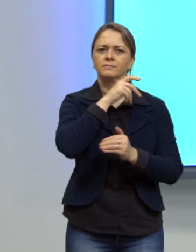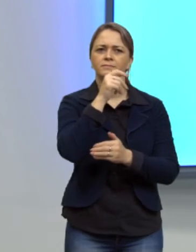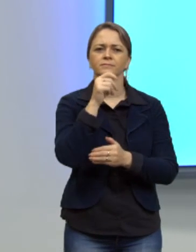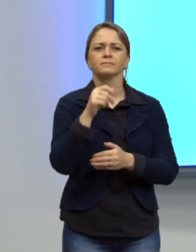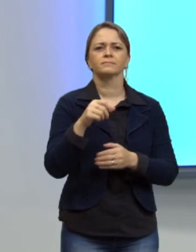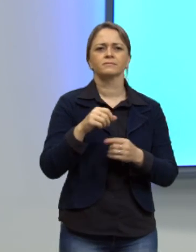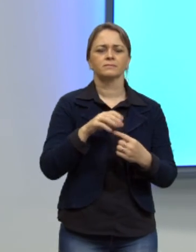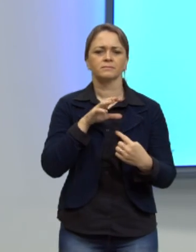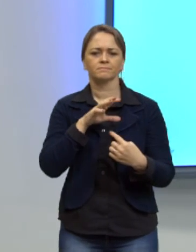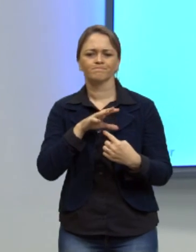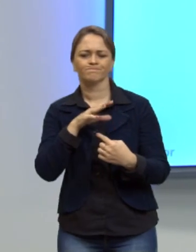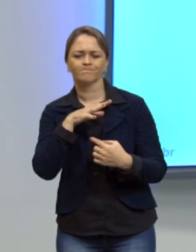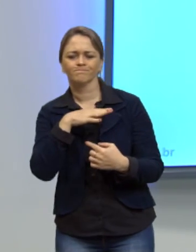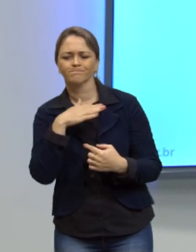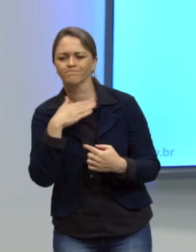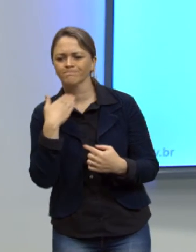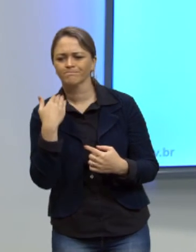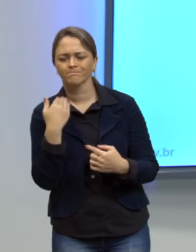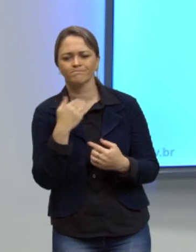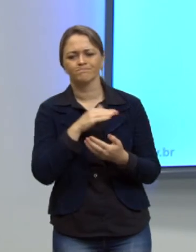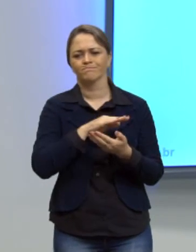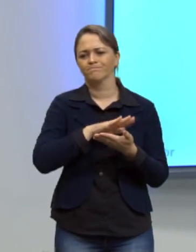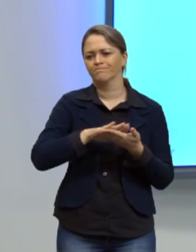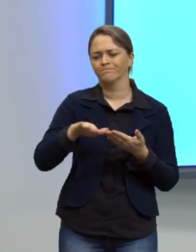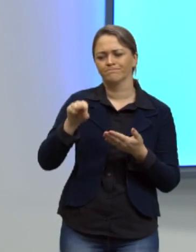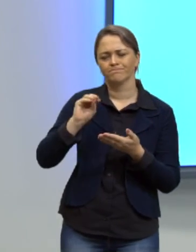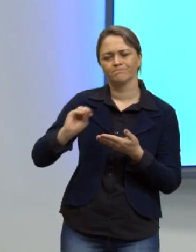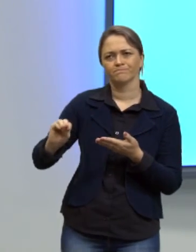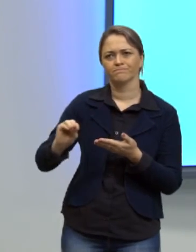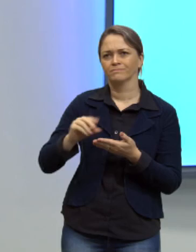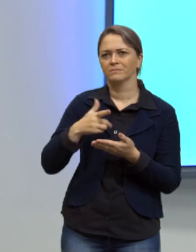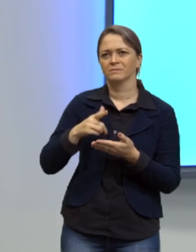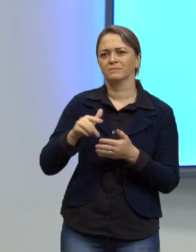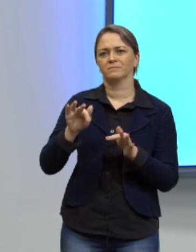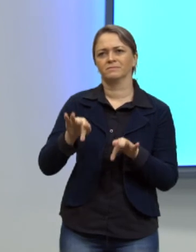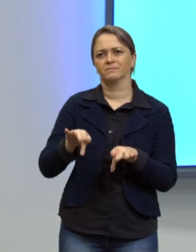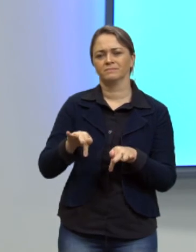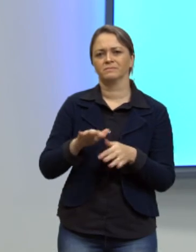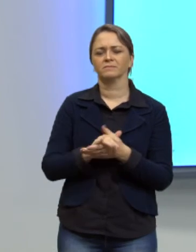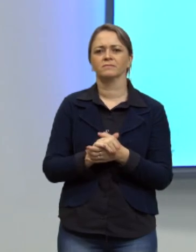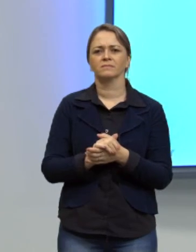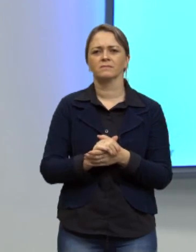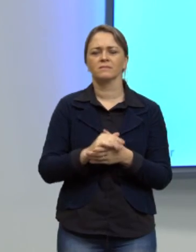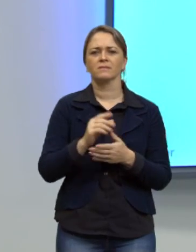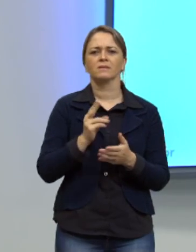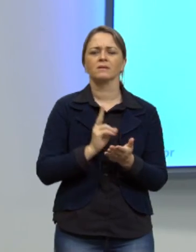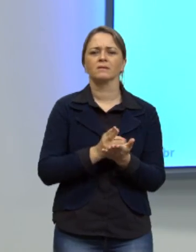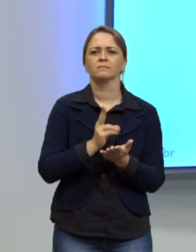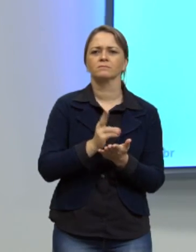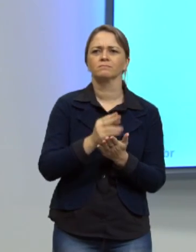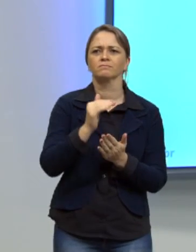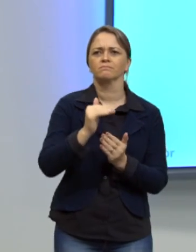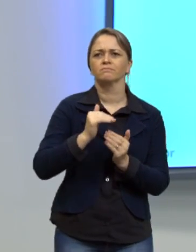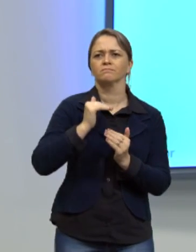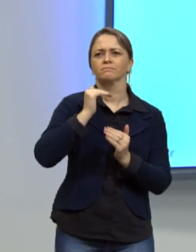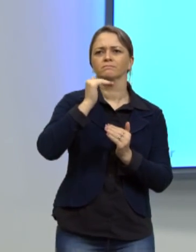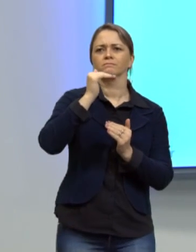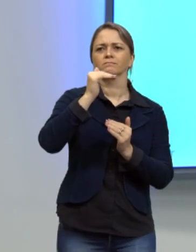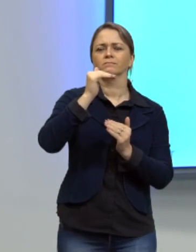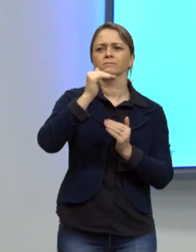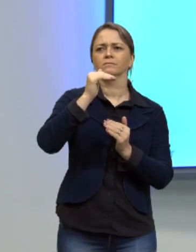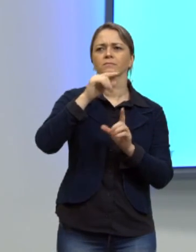ameaçadas de extinção se mantida pelos próximos anos a tendência de crescimento mostrada no gráfico